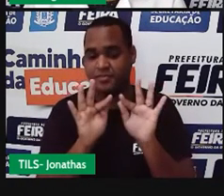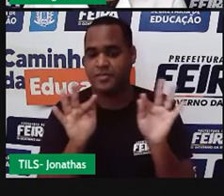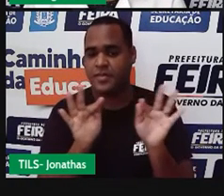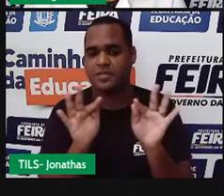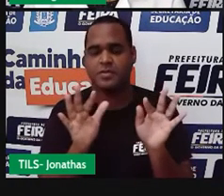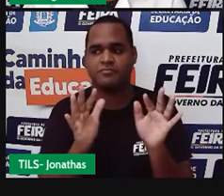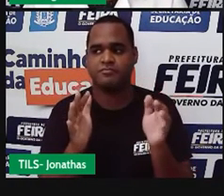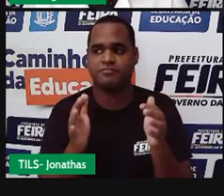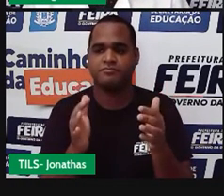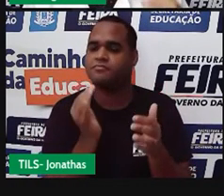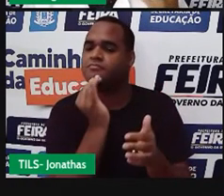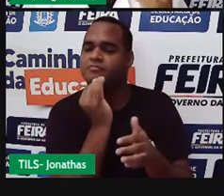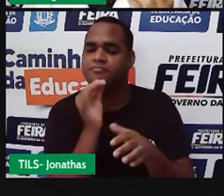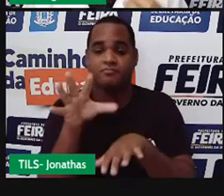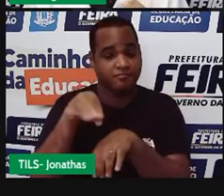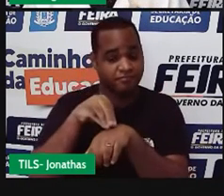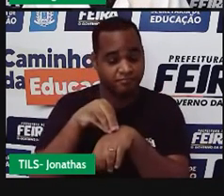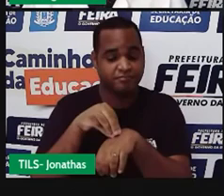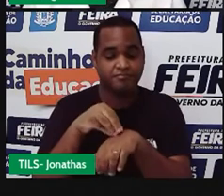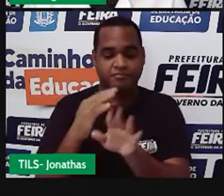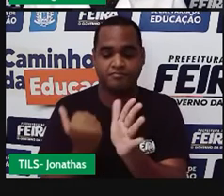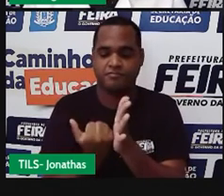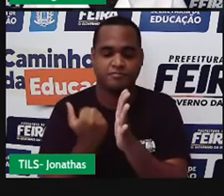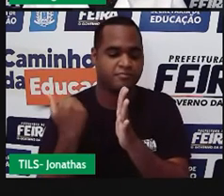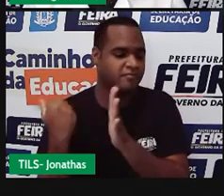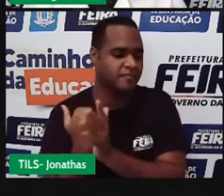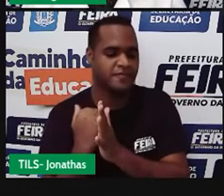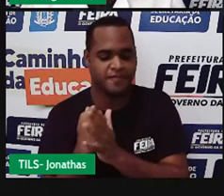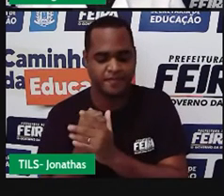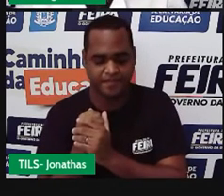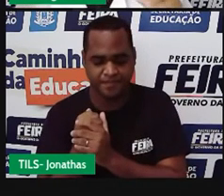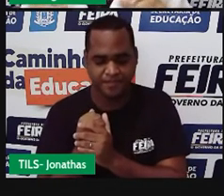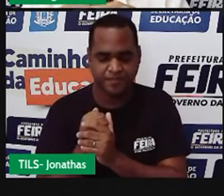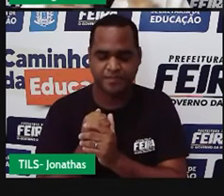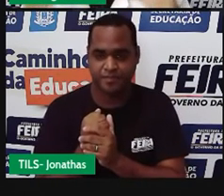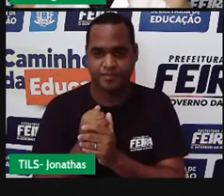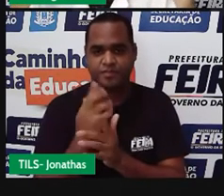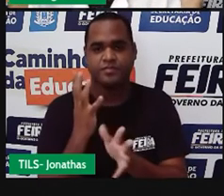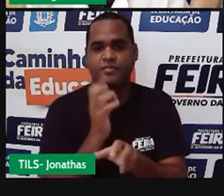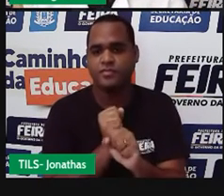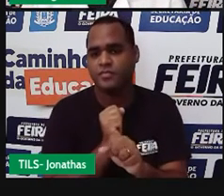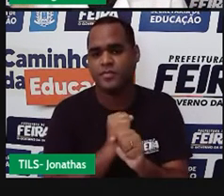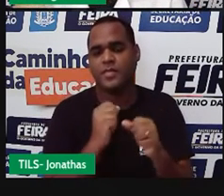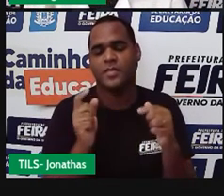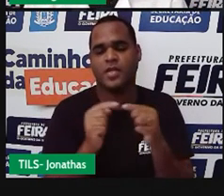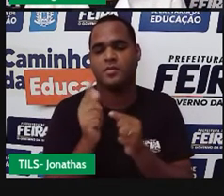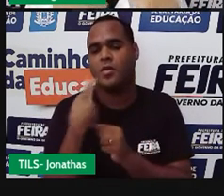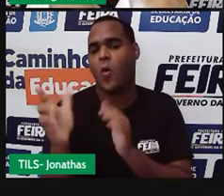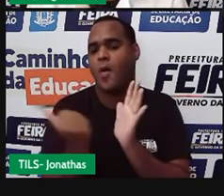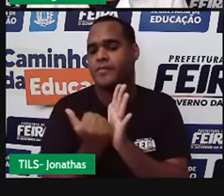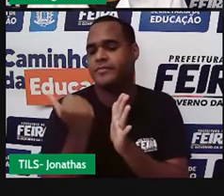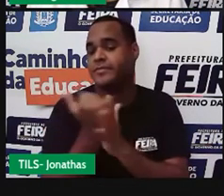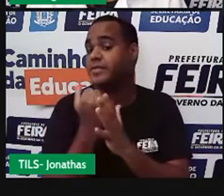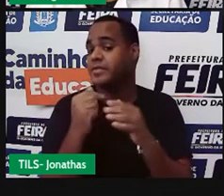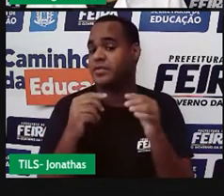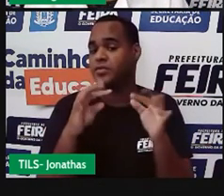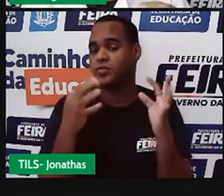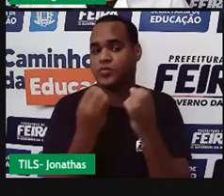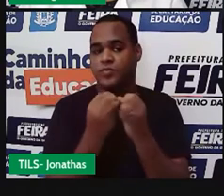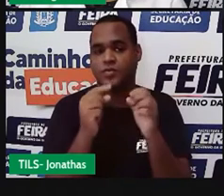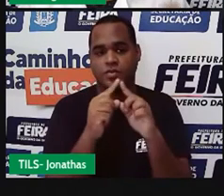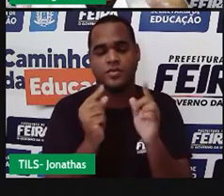pega mais de uma continha e coloca tudo dentro de um cálculo só